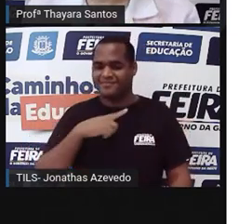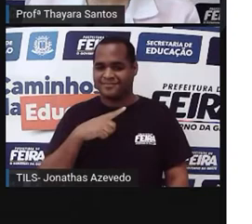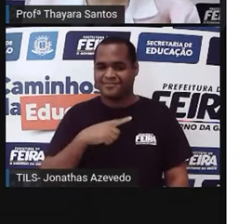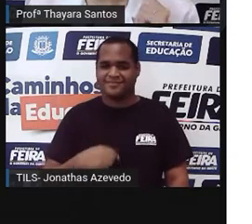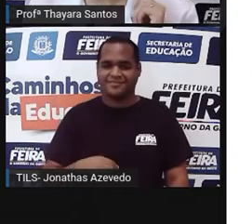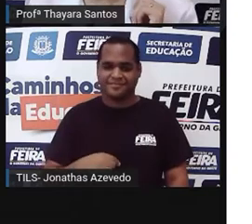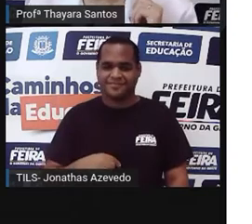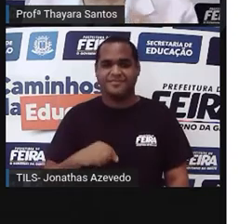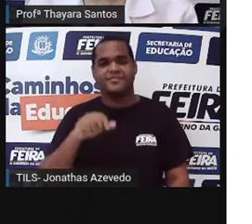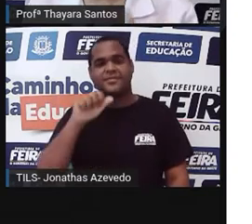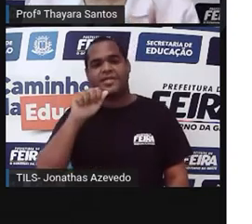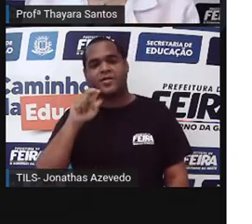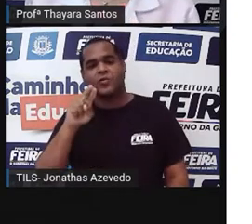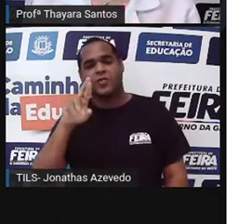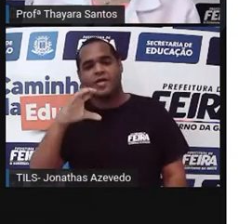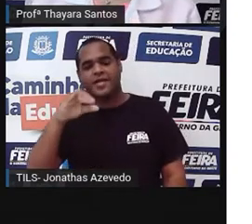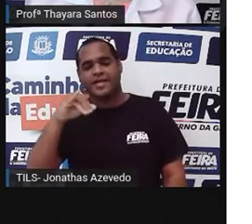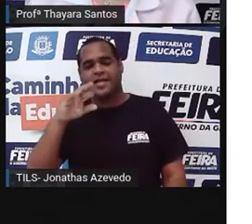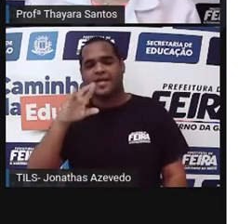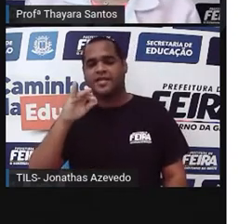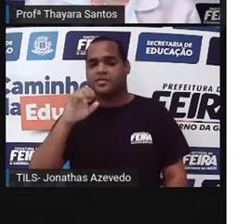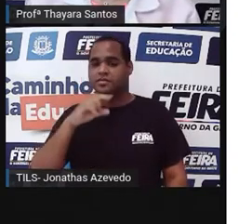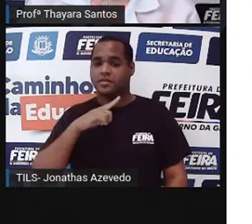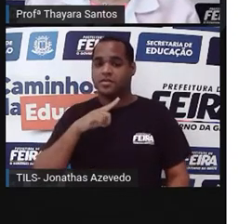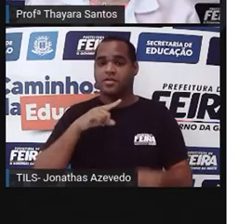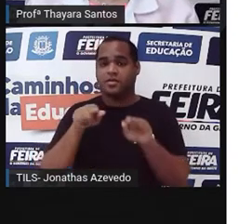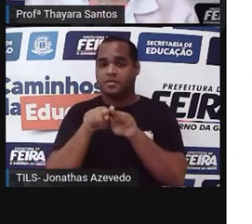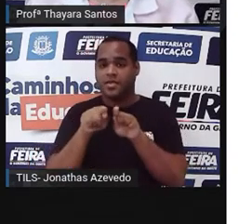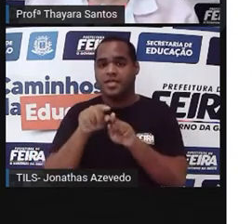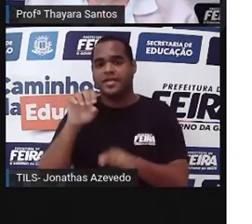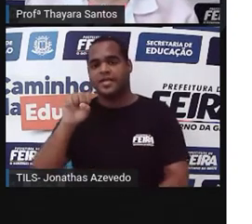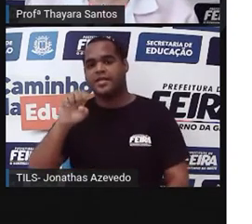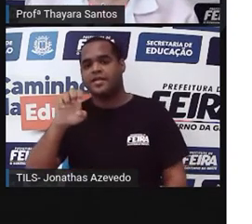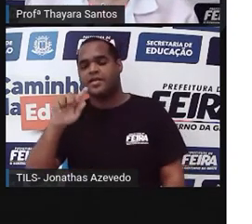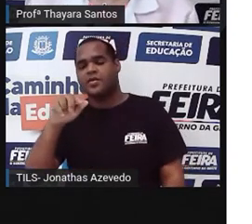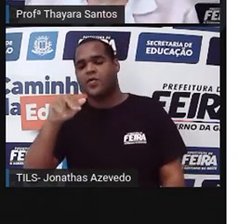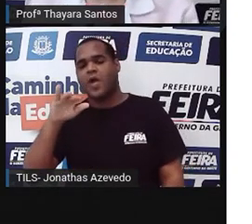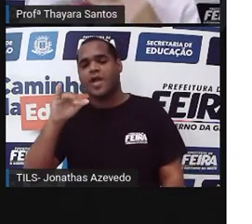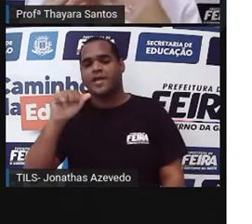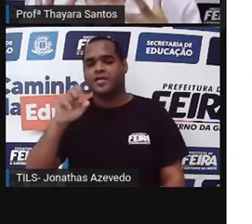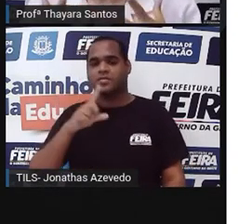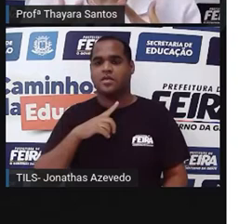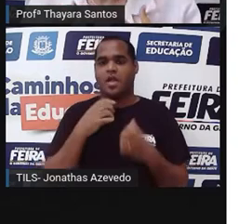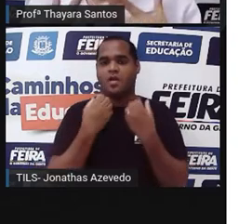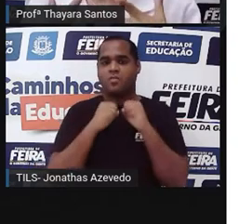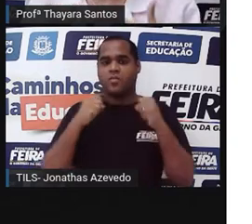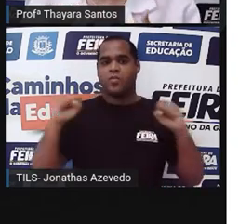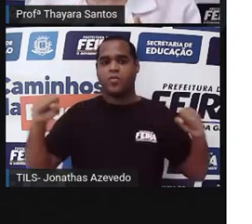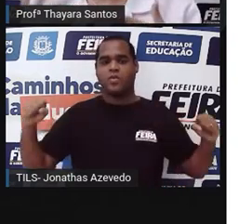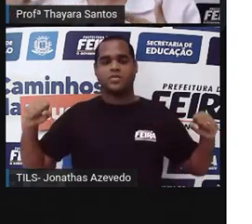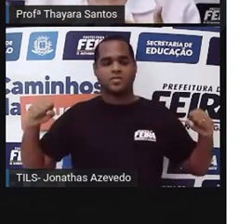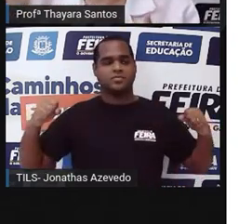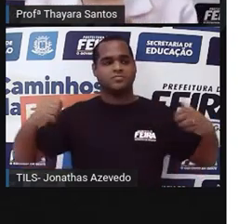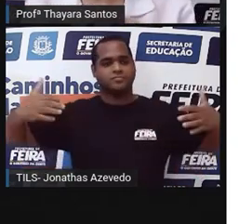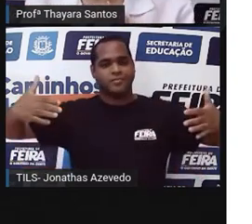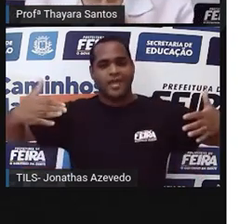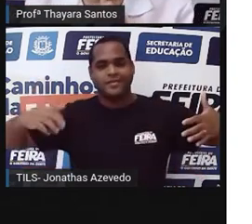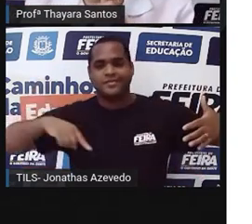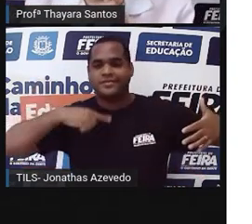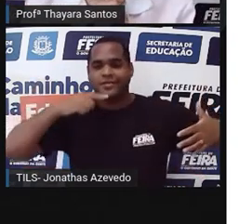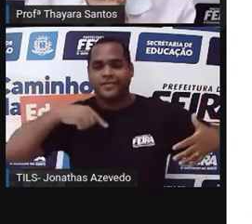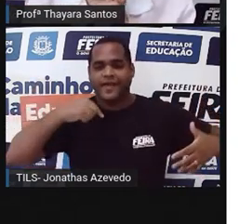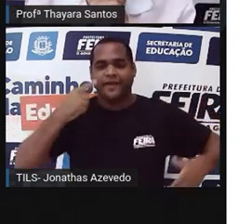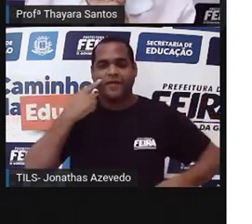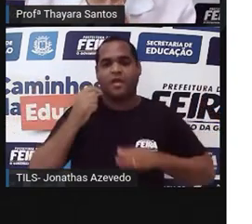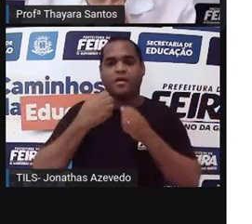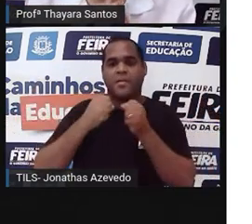das araucárias, tem também as secóias. Gente, essas secóias são tão grandes, tão grandes, que a gente não está nem conseguindo